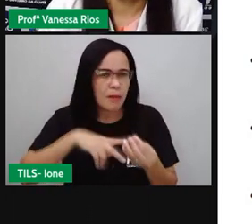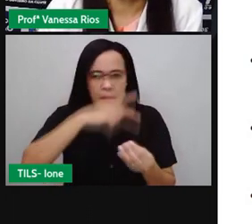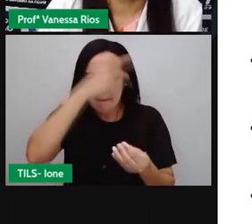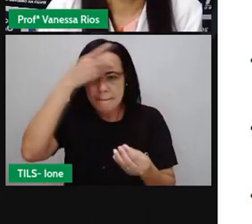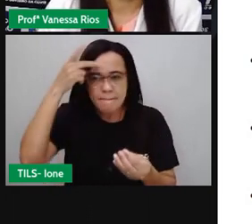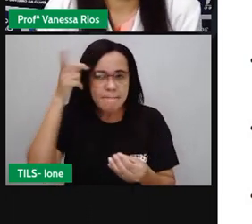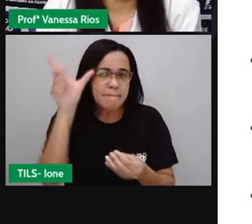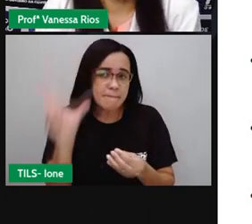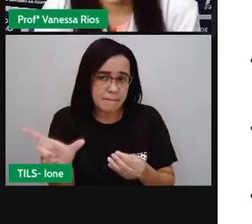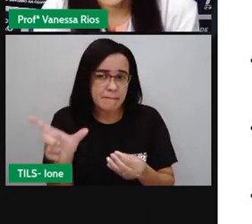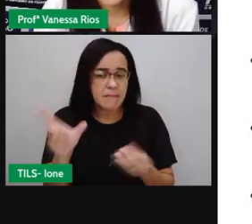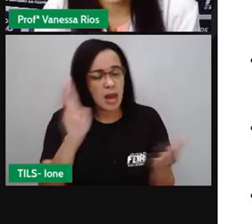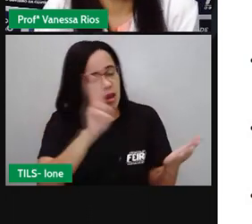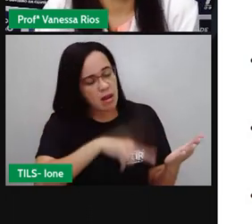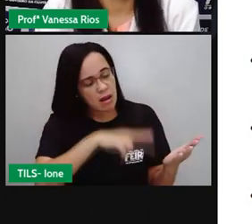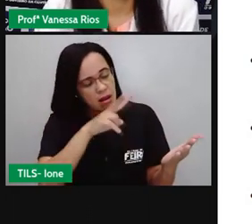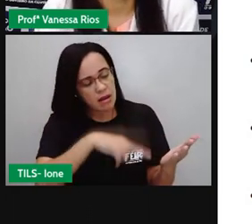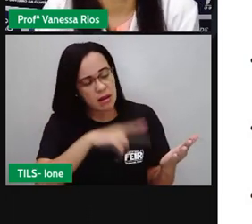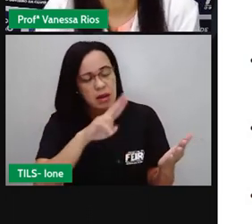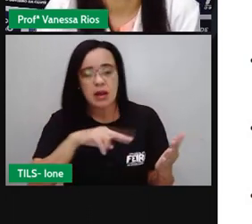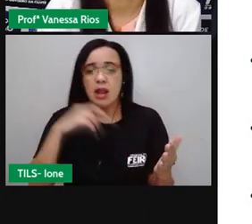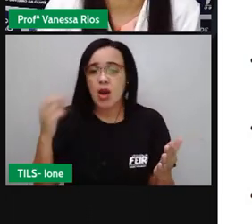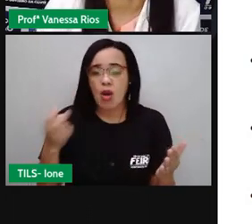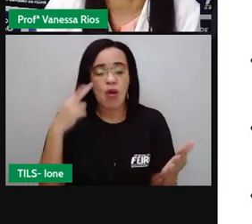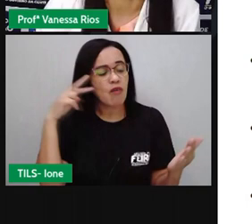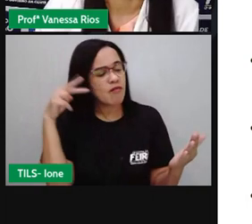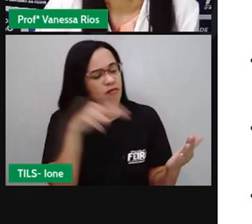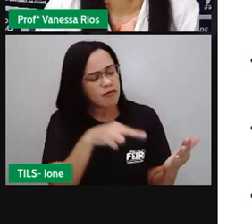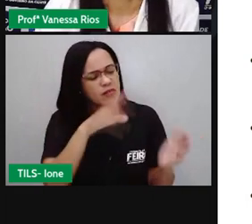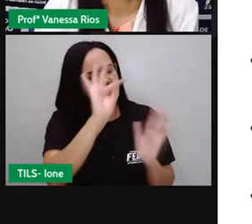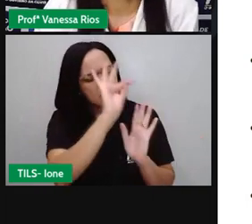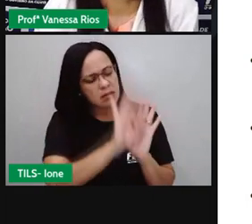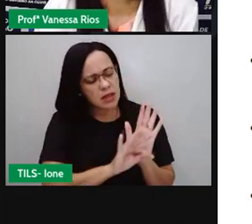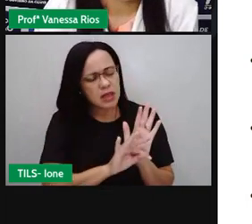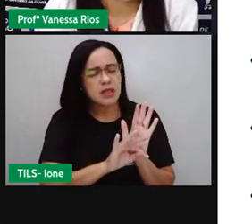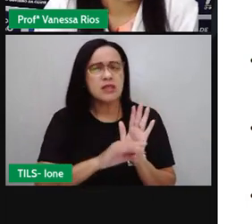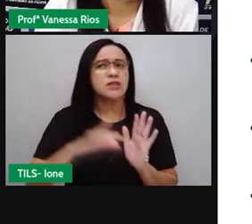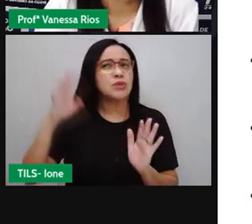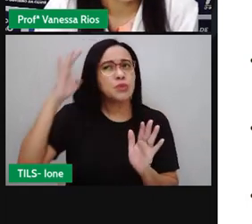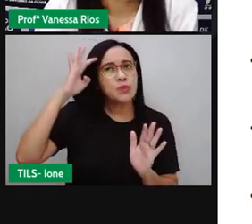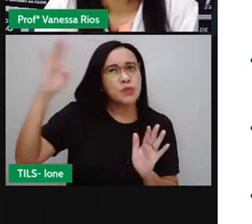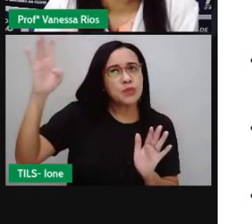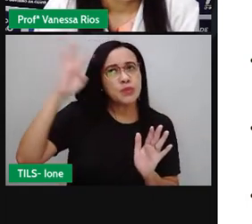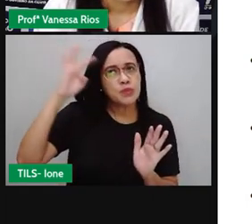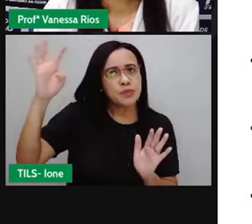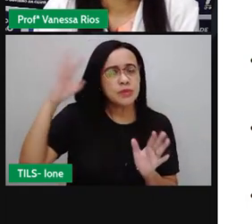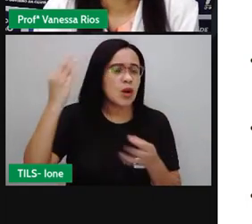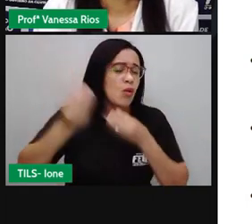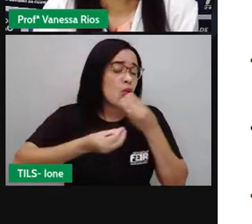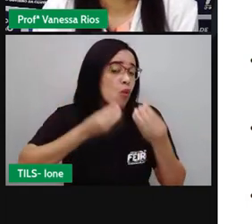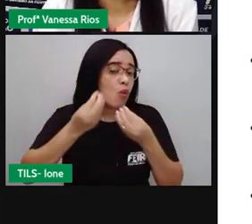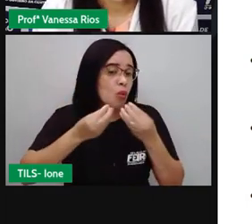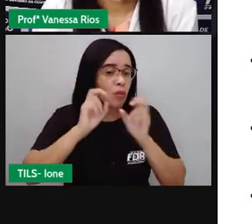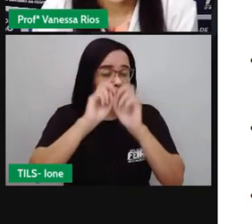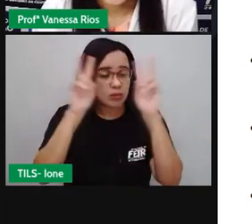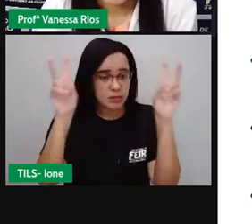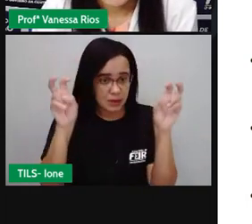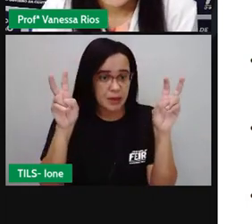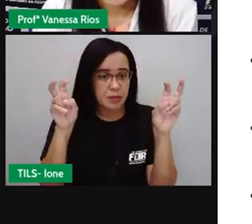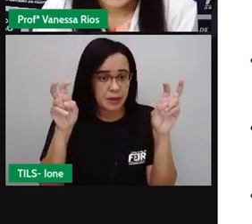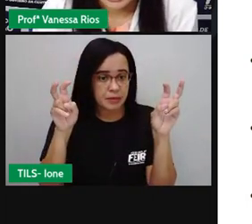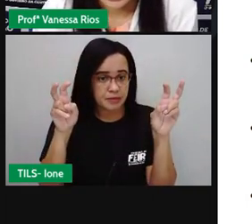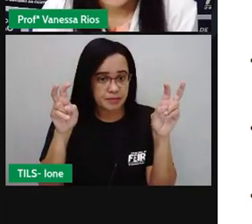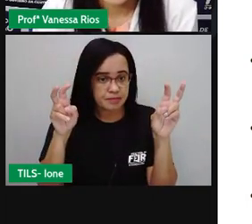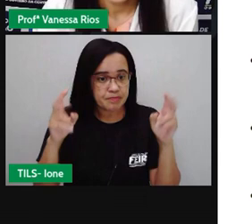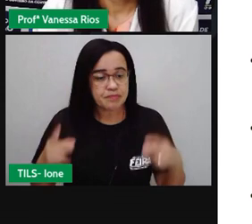ouvir ou quem for ver aquele texto refletir sobre determinado assunto escolha uma estética